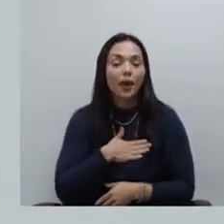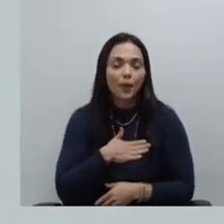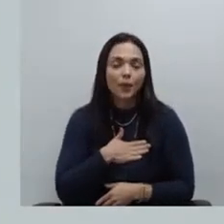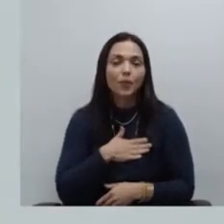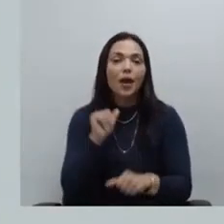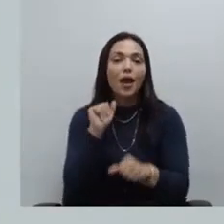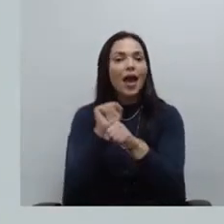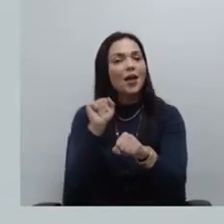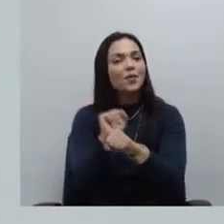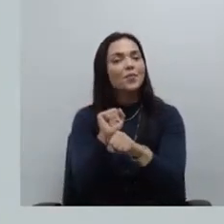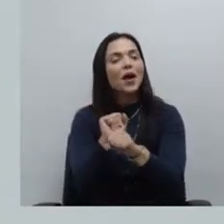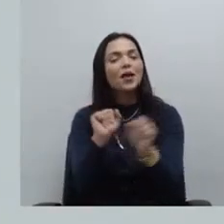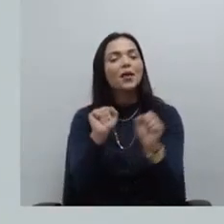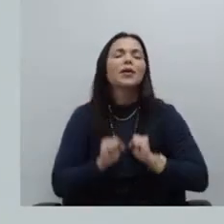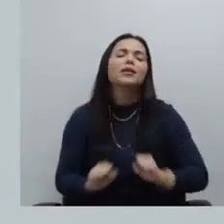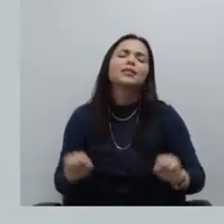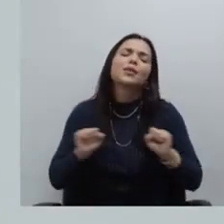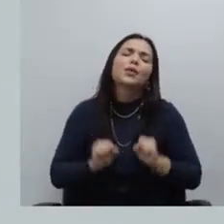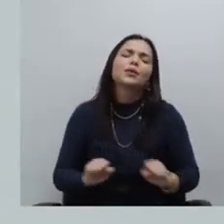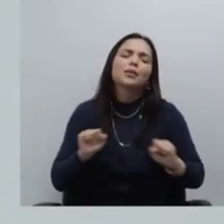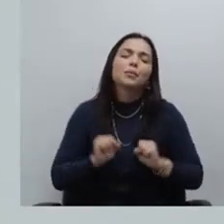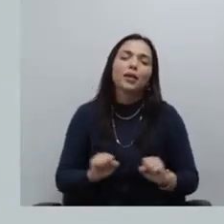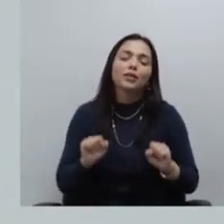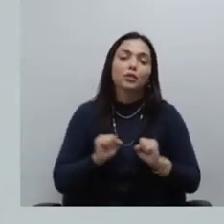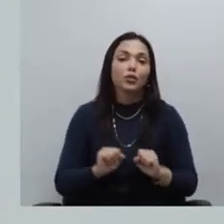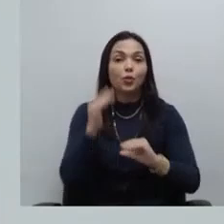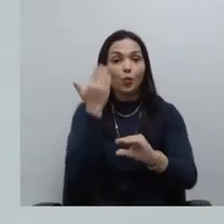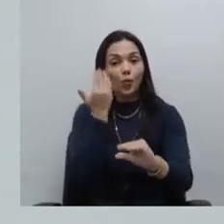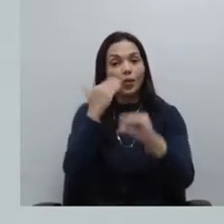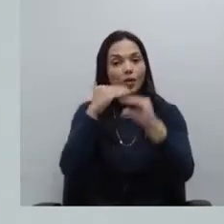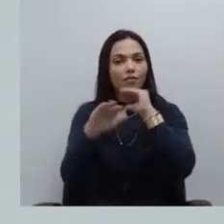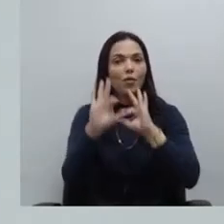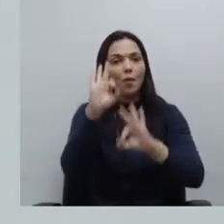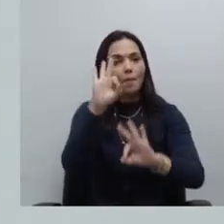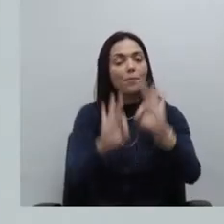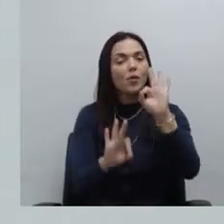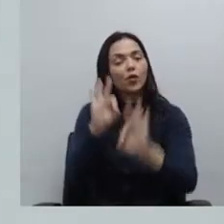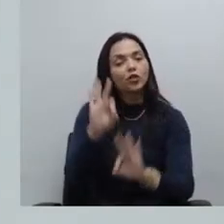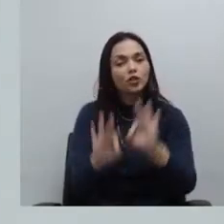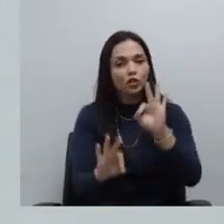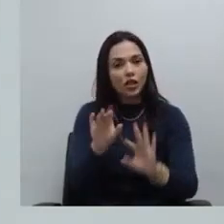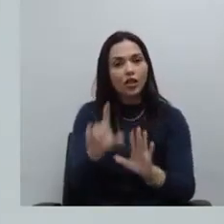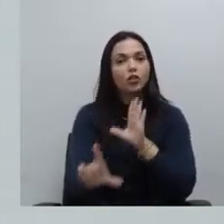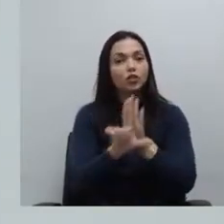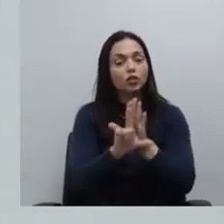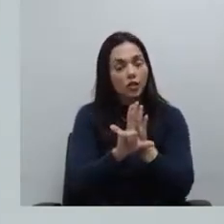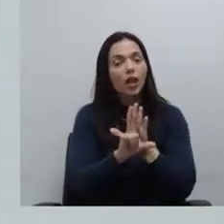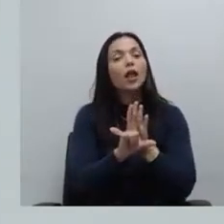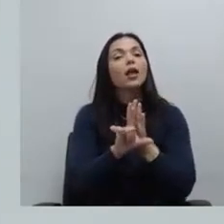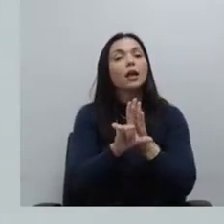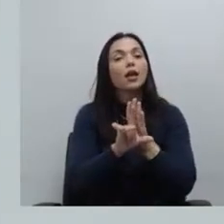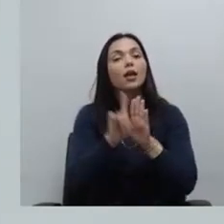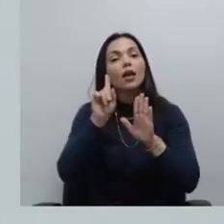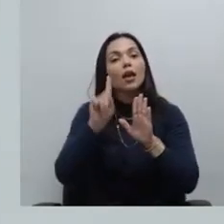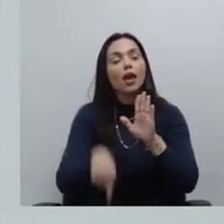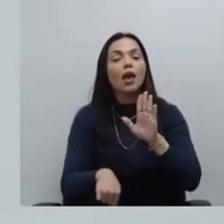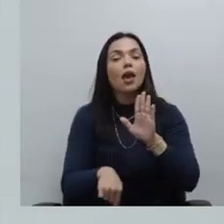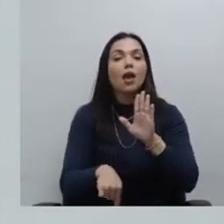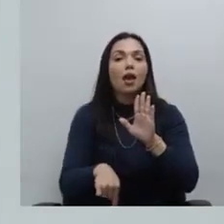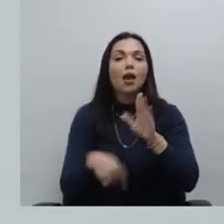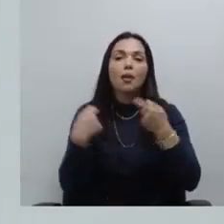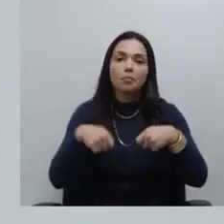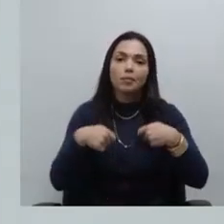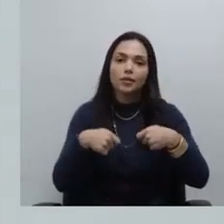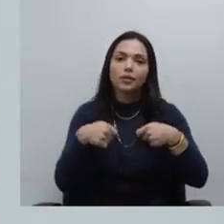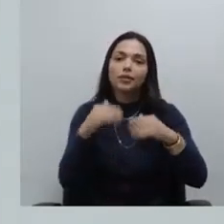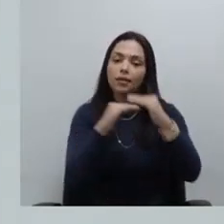aguardo ansiosamente o envio de um projeto de lei prevendo reajuste aos defensores e defensoras